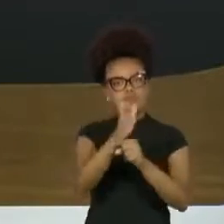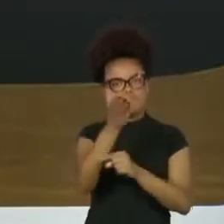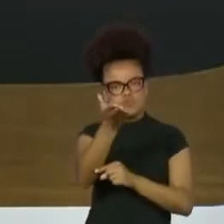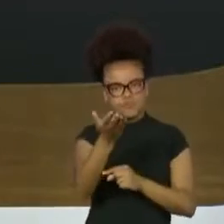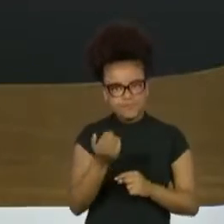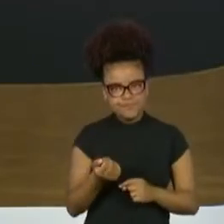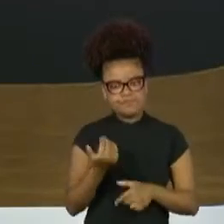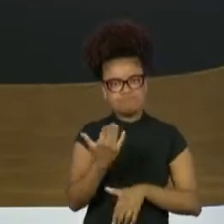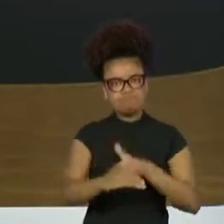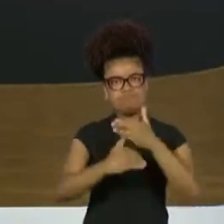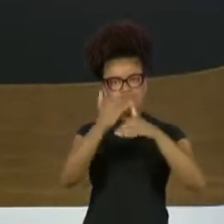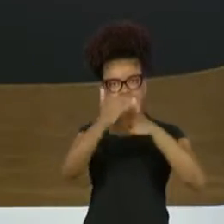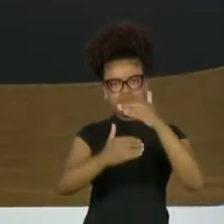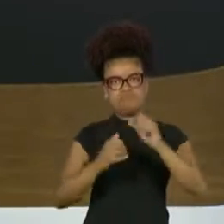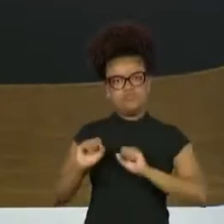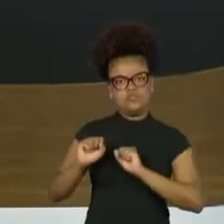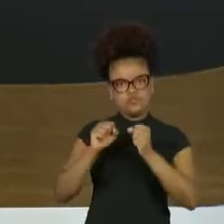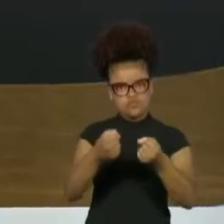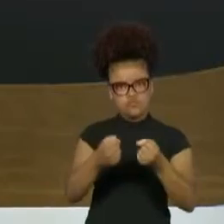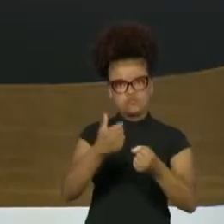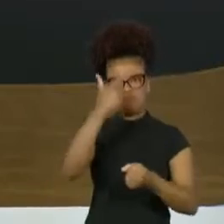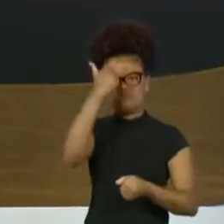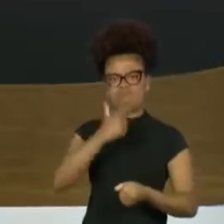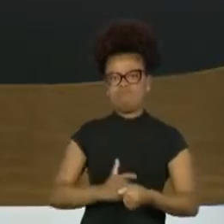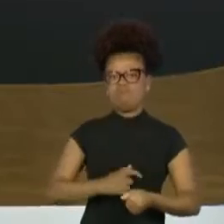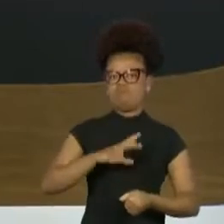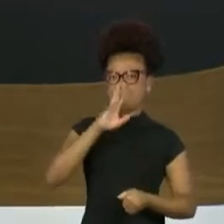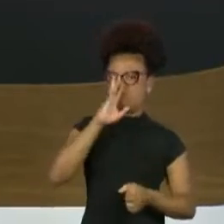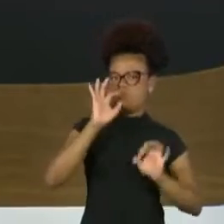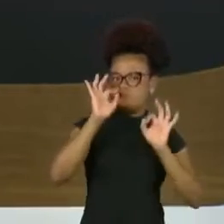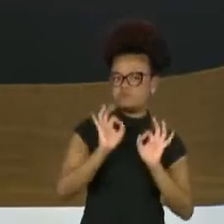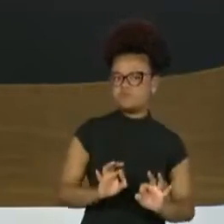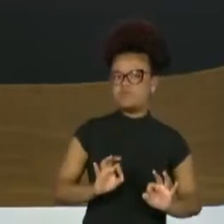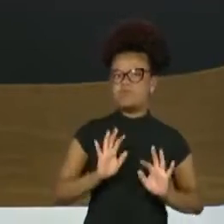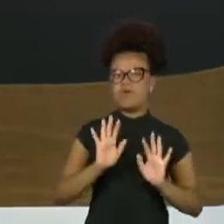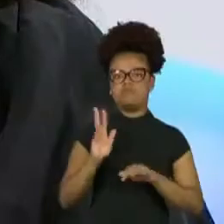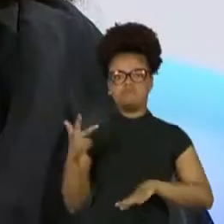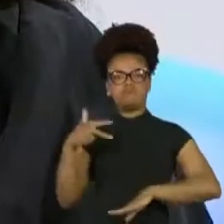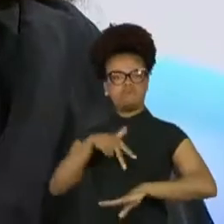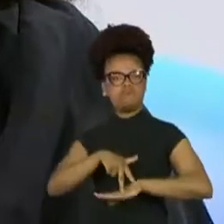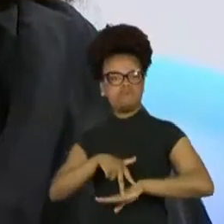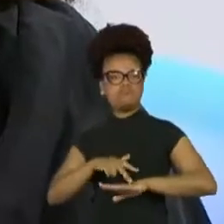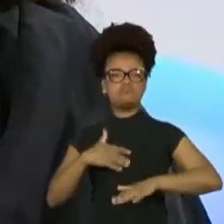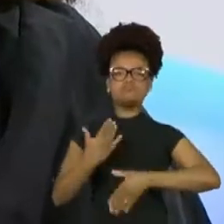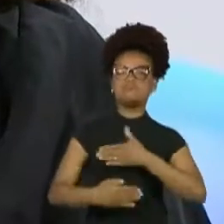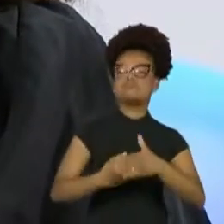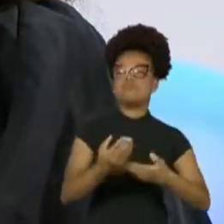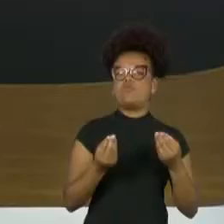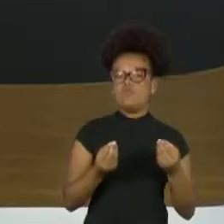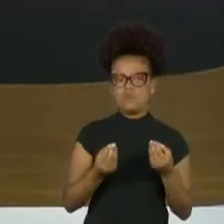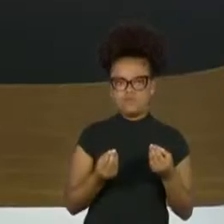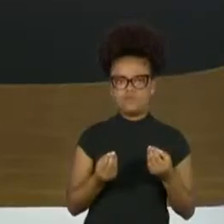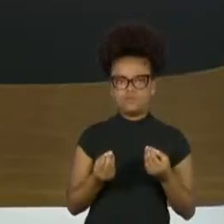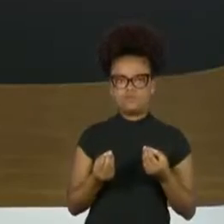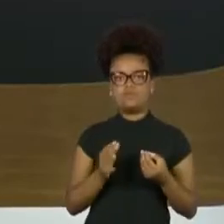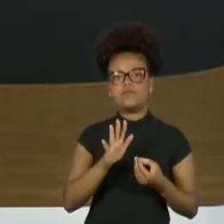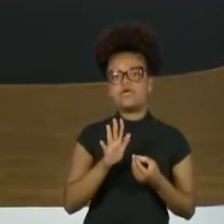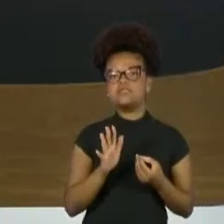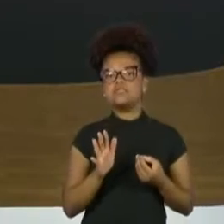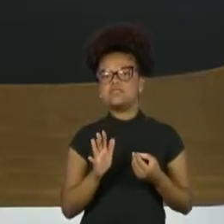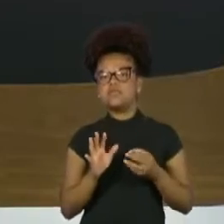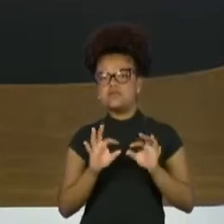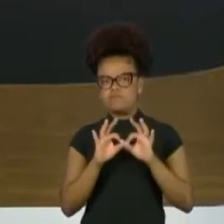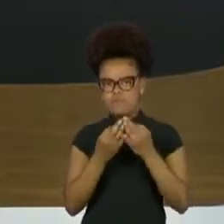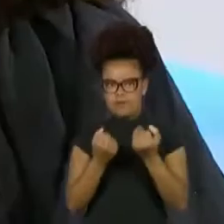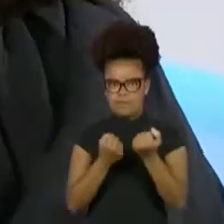brigas e a saber, poxa, eu sou bonita assim, e eu estou aqui e vão embora? Você acha que esse esteio familiar foi importante